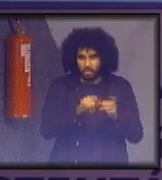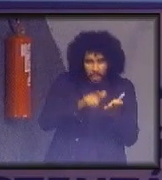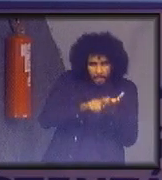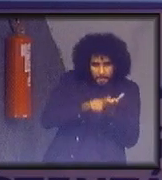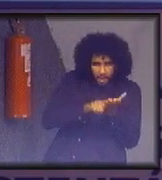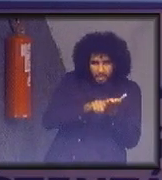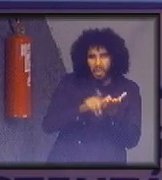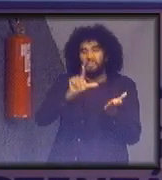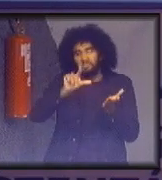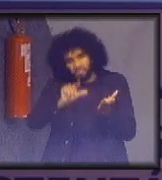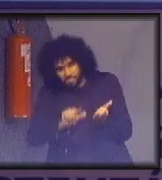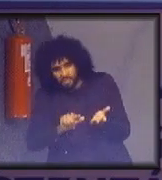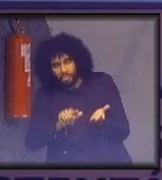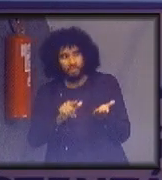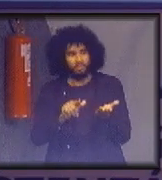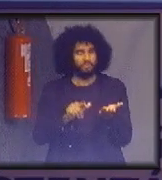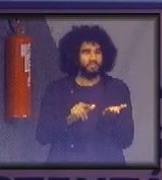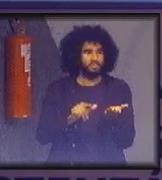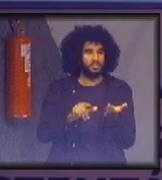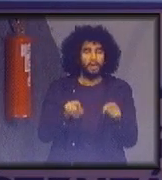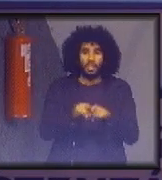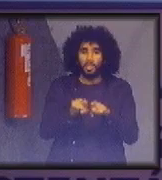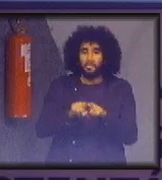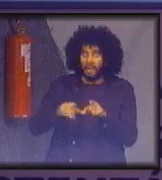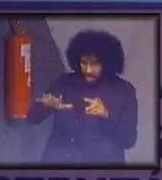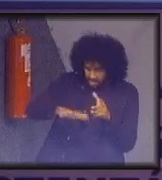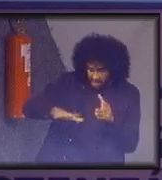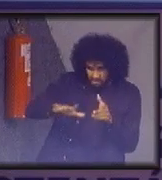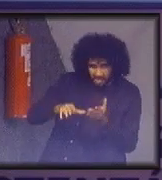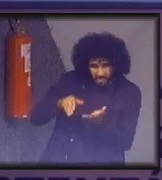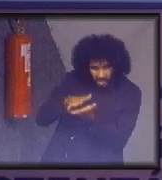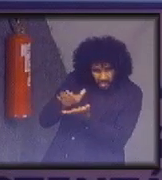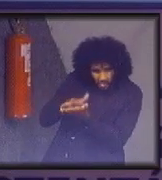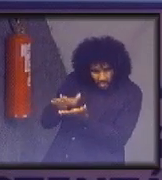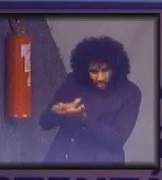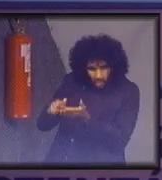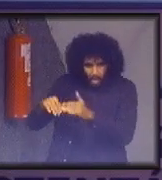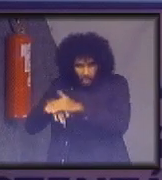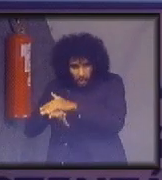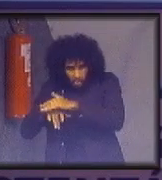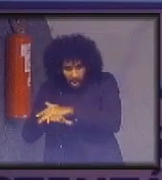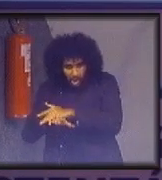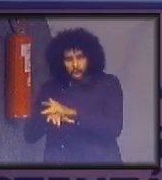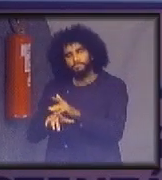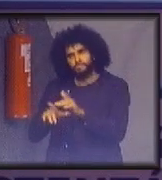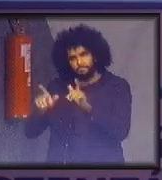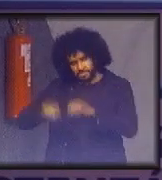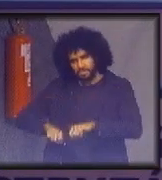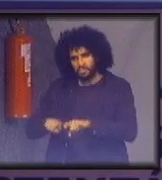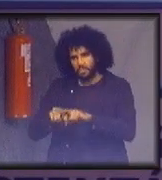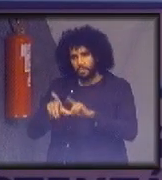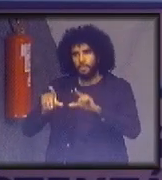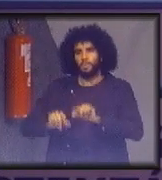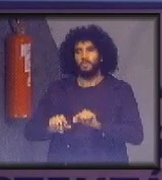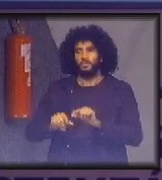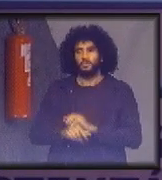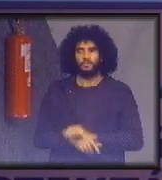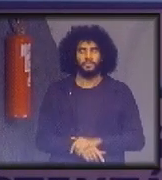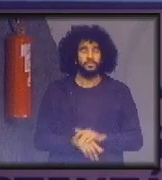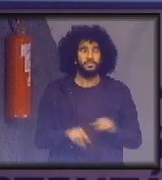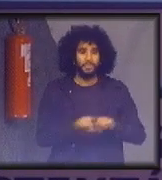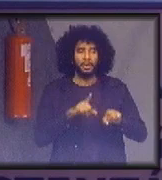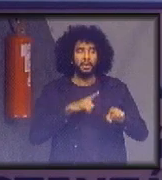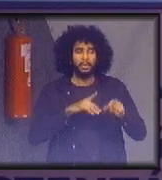papel e da tinta, se economia espaço físico para armazenamento de arquivos e se tem maior segurança no armazenamento dos